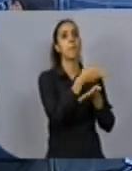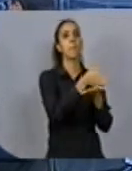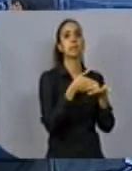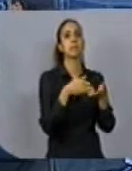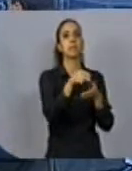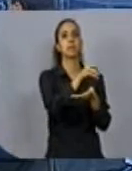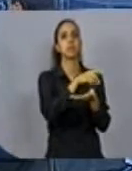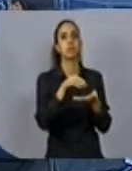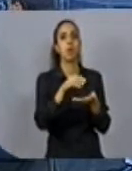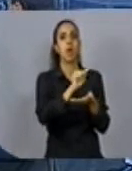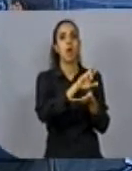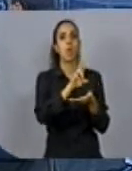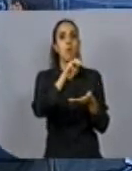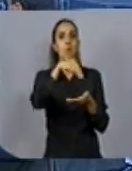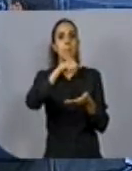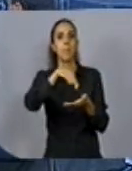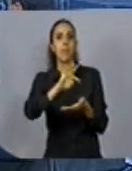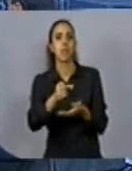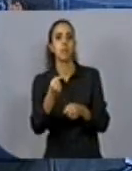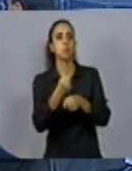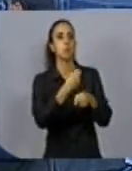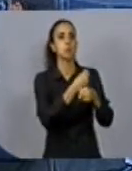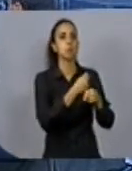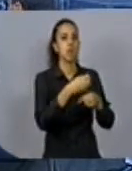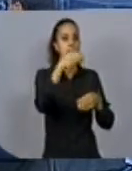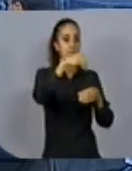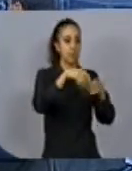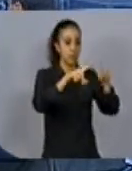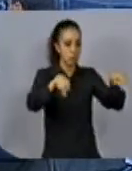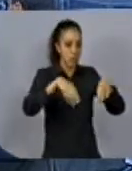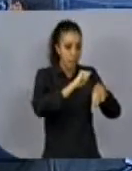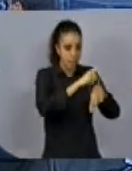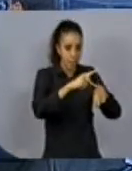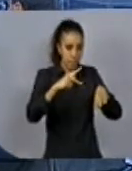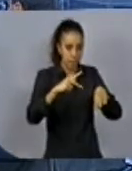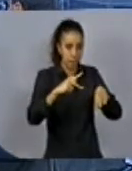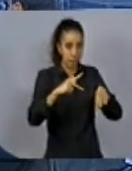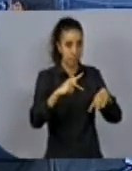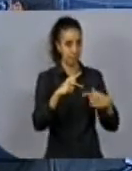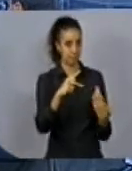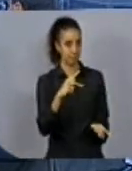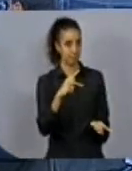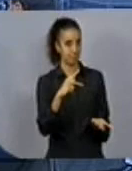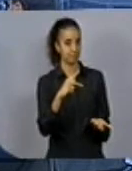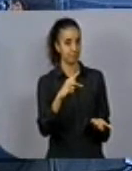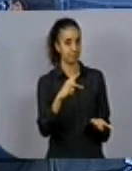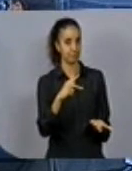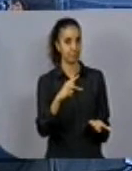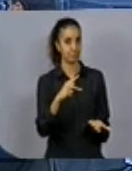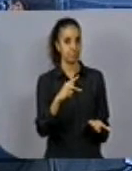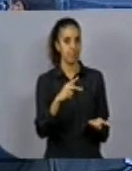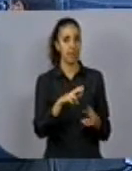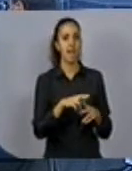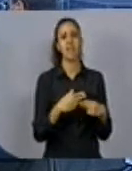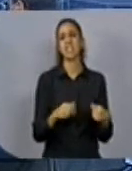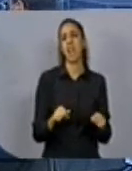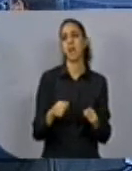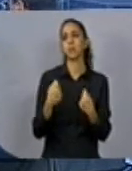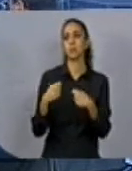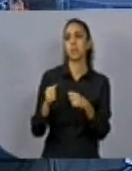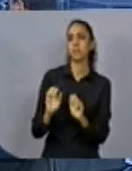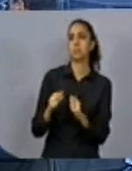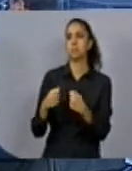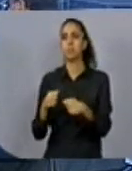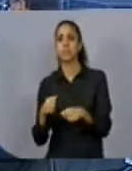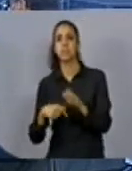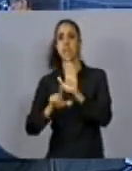exemplo, com arruamentos dentro da área de preservação permanente, por causa dessa possibilidade de que não há mais necessidade, por conta